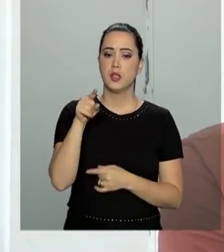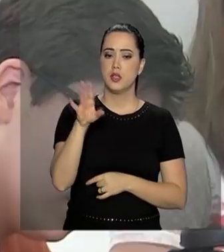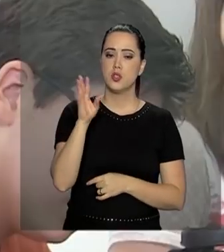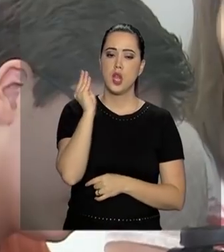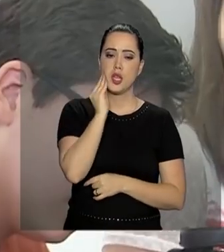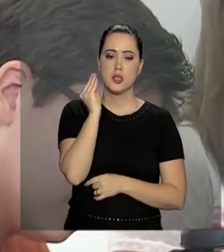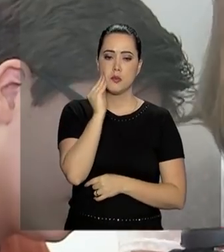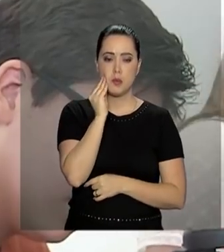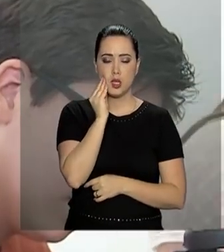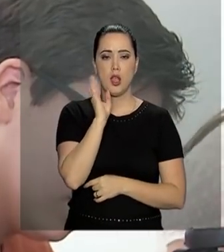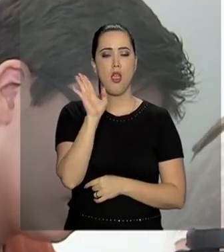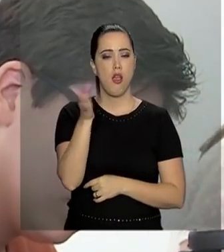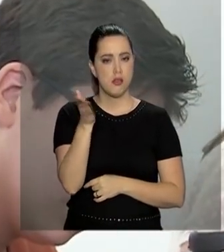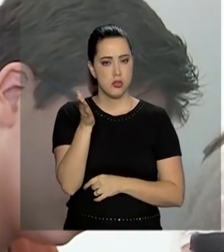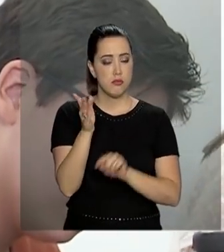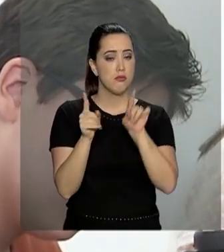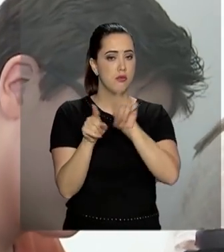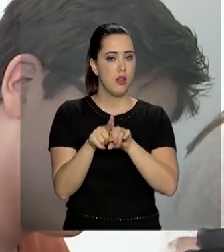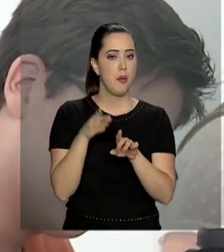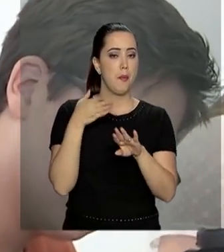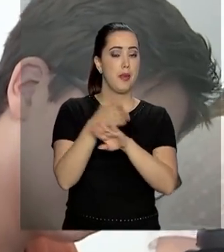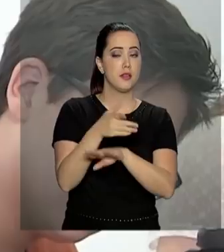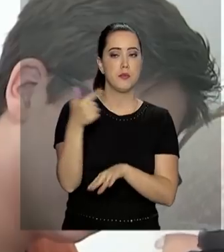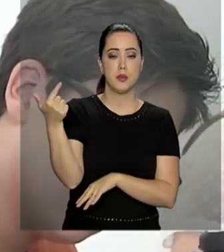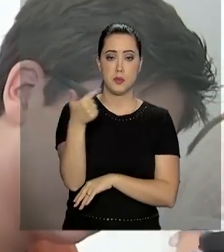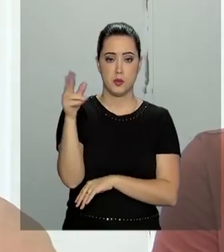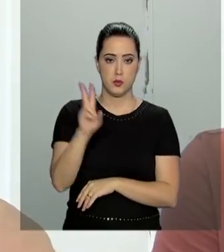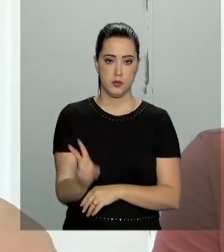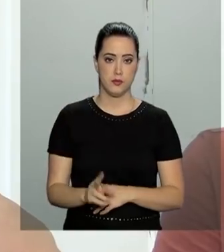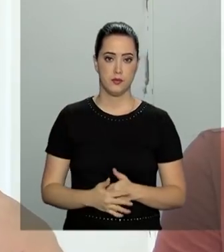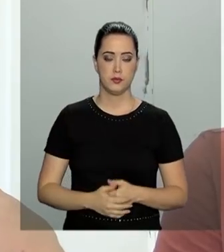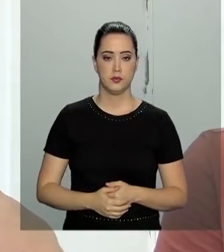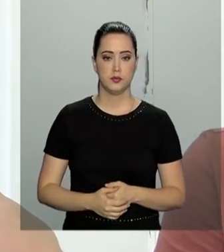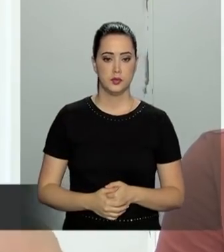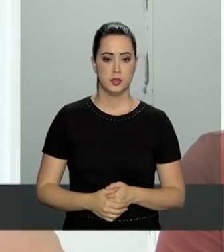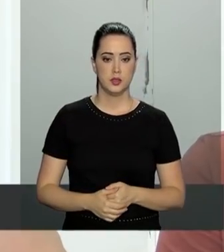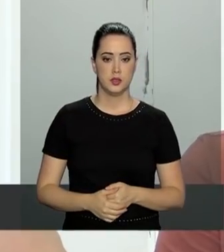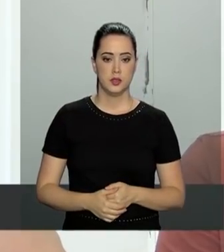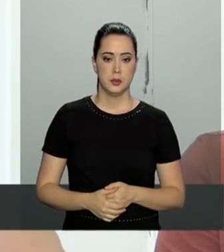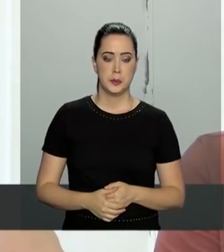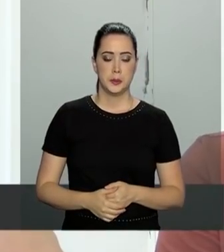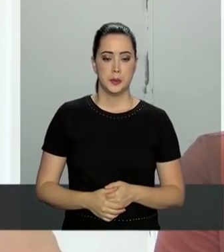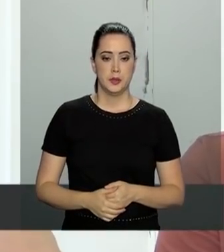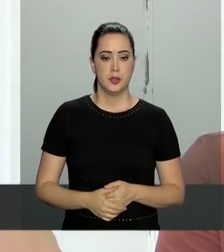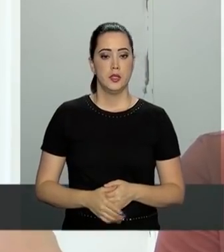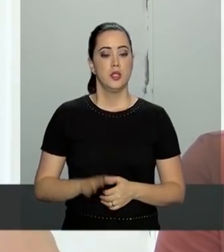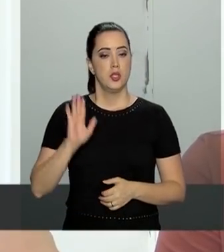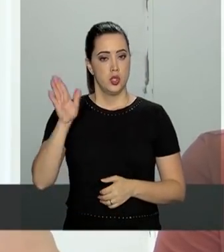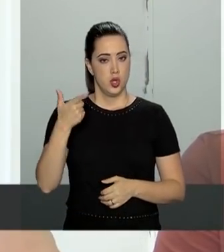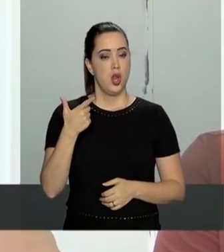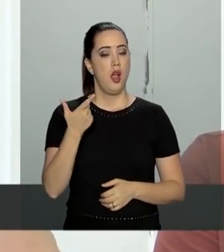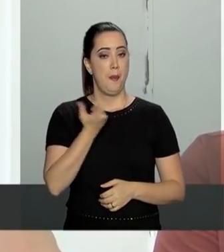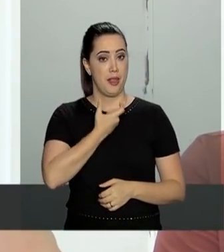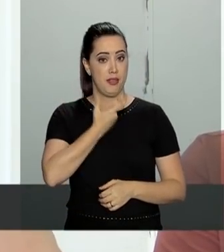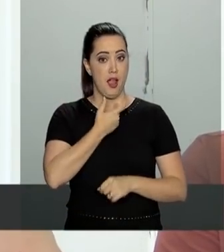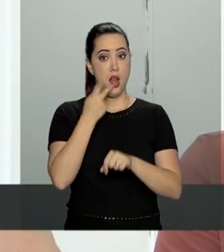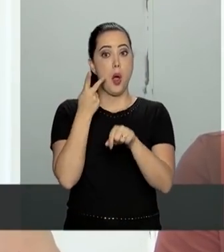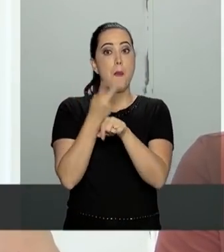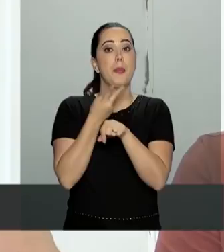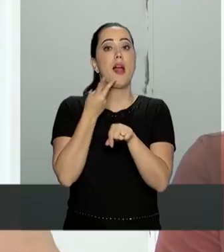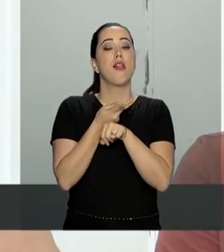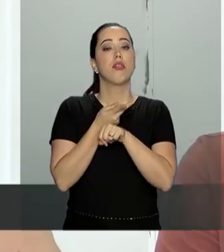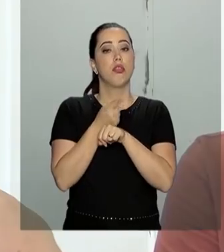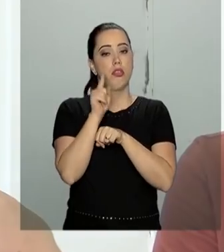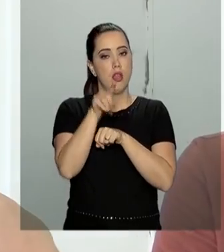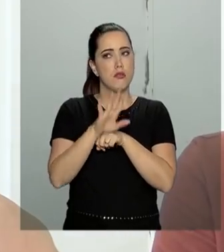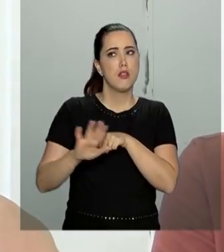experiência na competição e vai participar pela segunda vez. Eu já consegui a medalha de prata nacional da Olimpíada